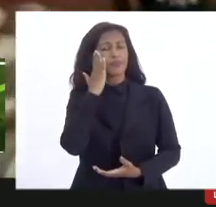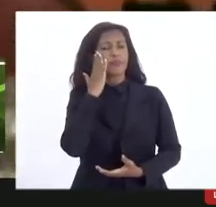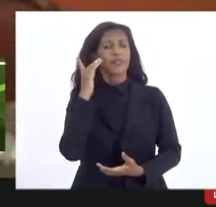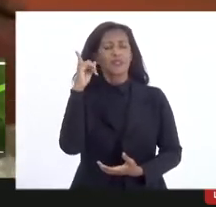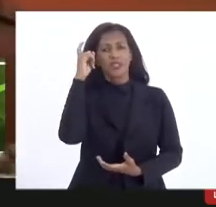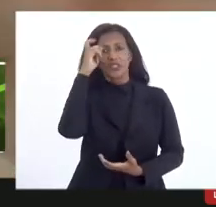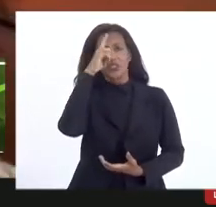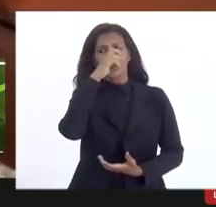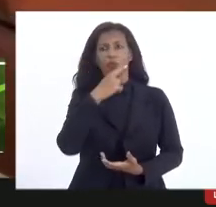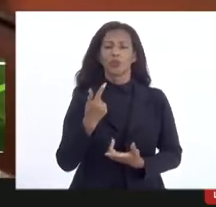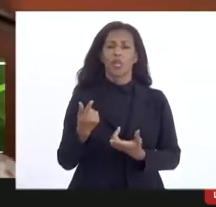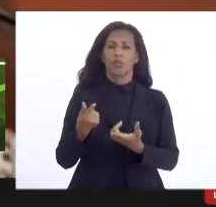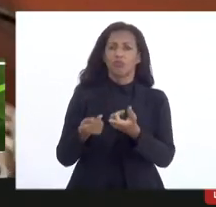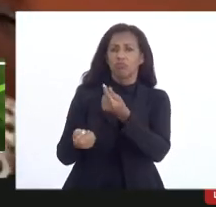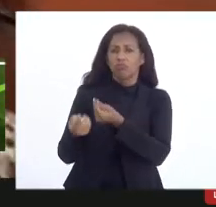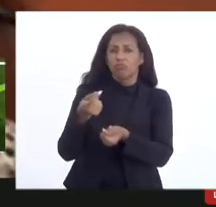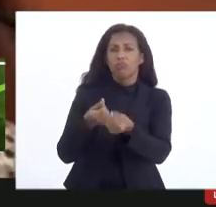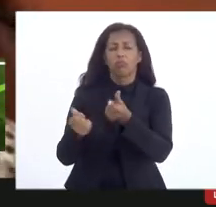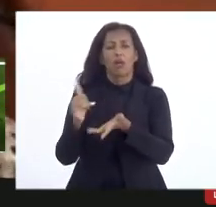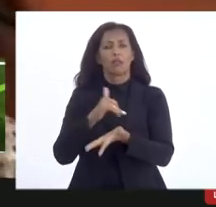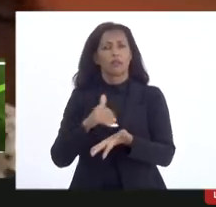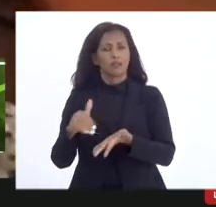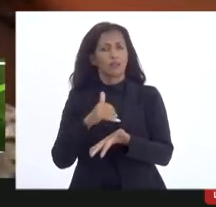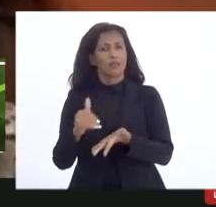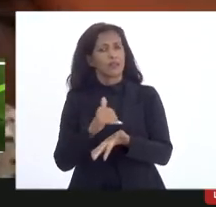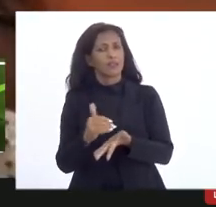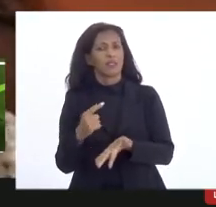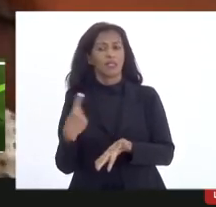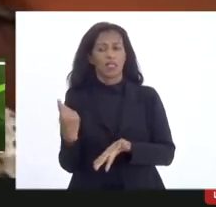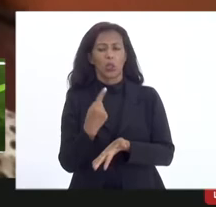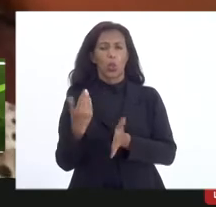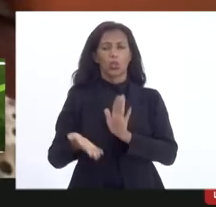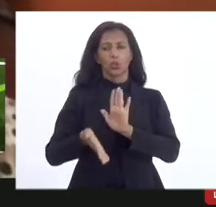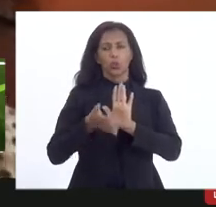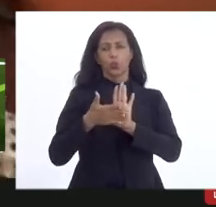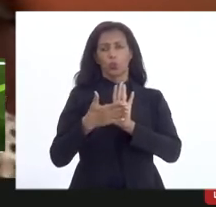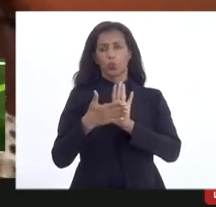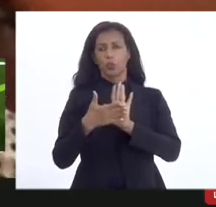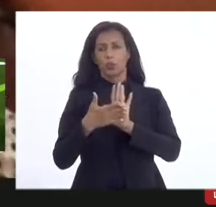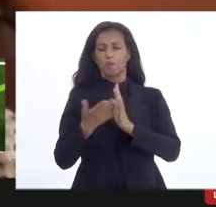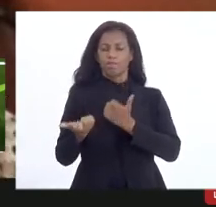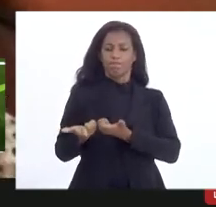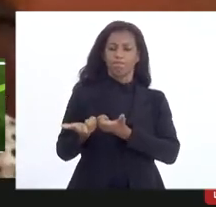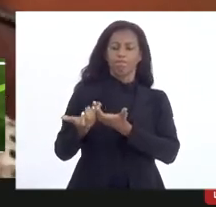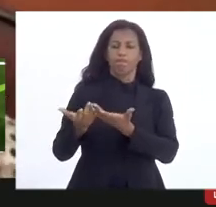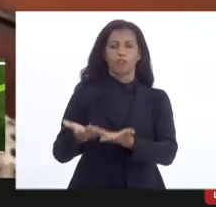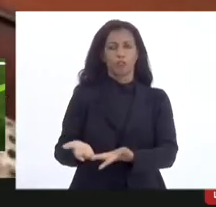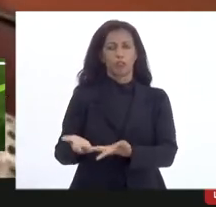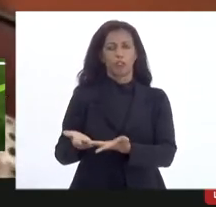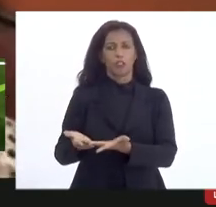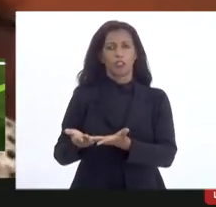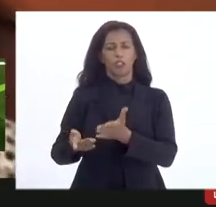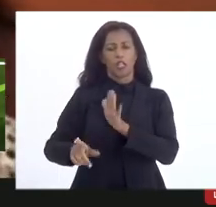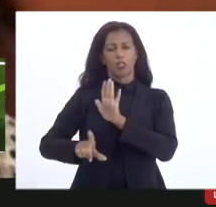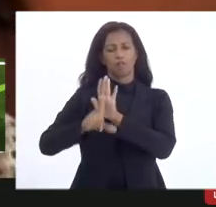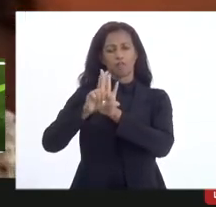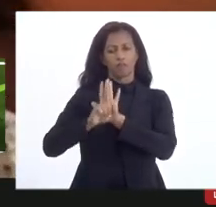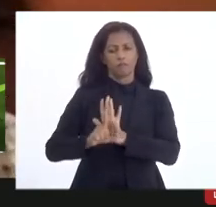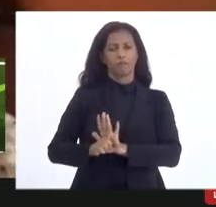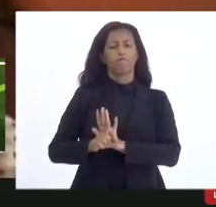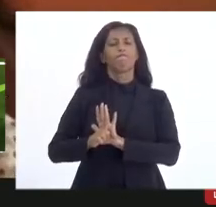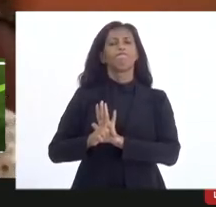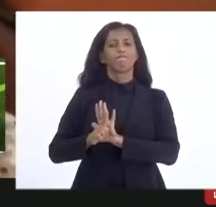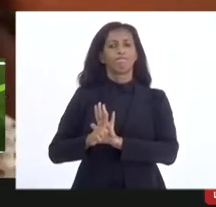as dificuldades financeiras da secretaria e nós propomos deixar um legado que fosse o legado das legislações